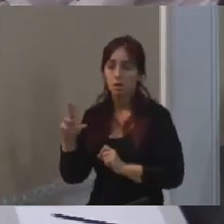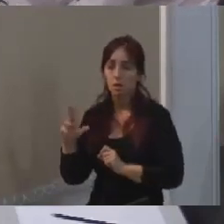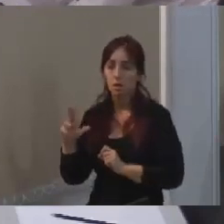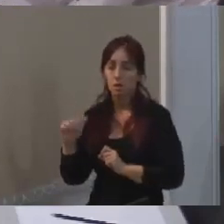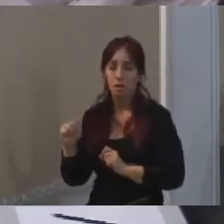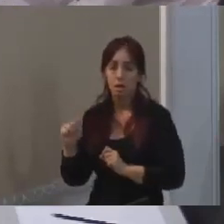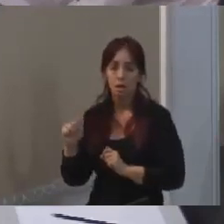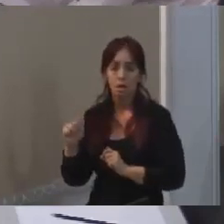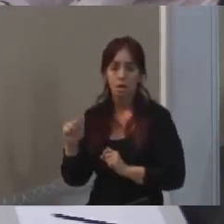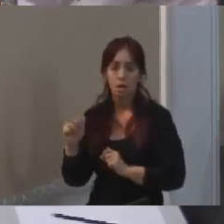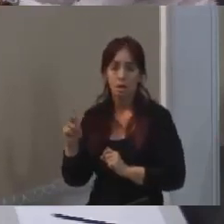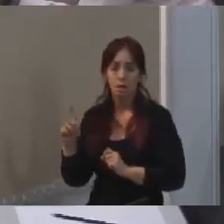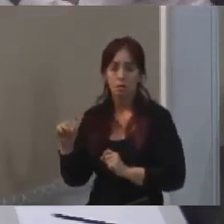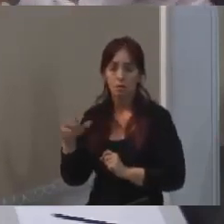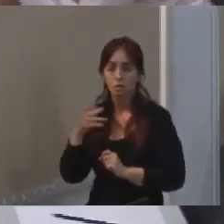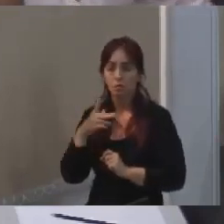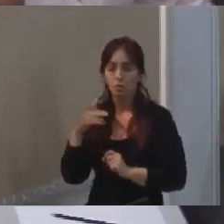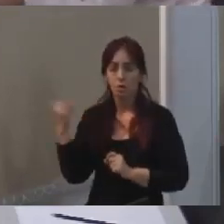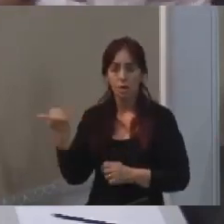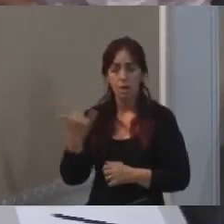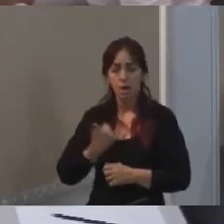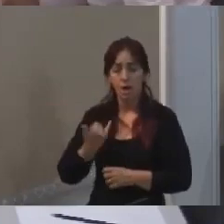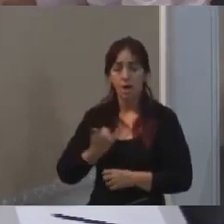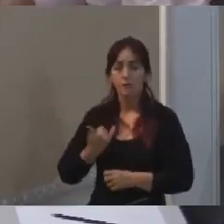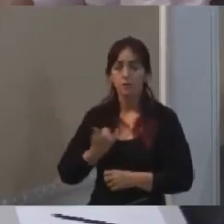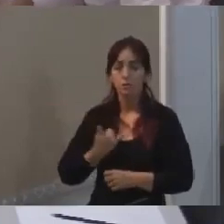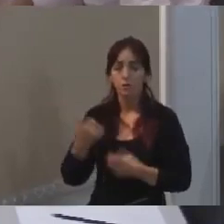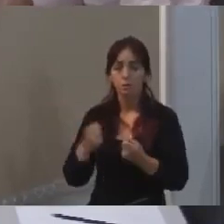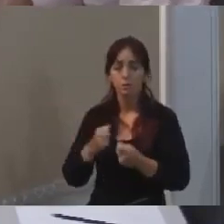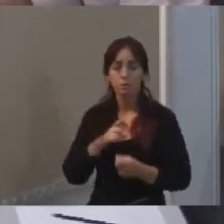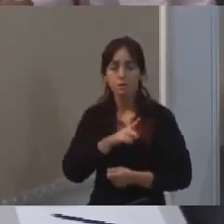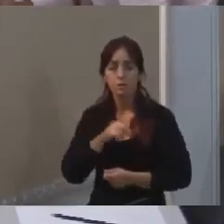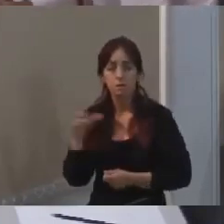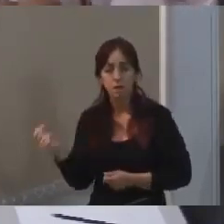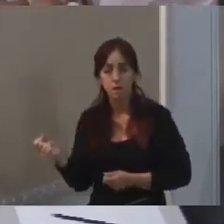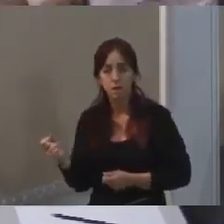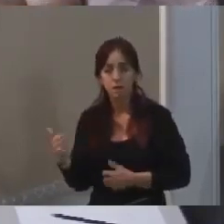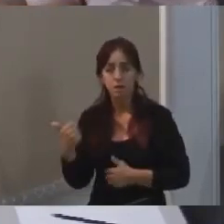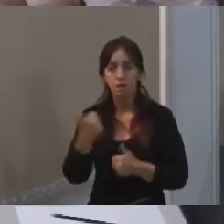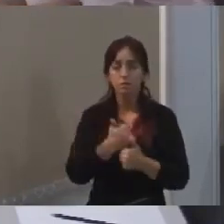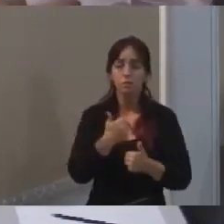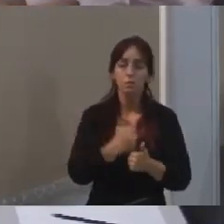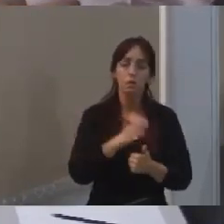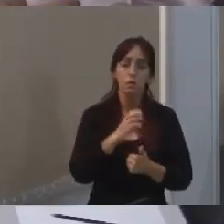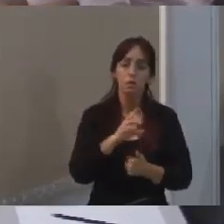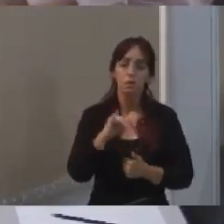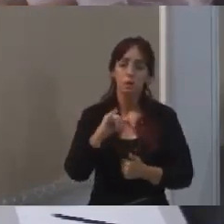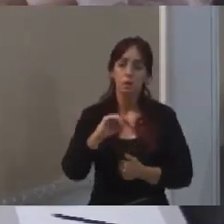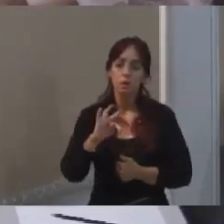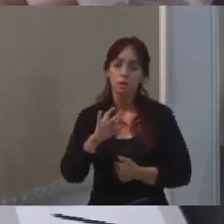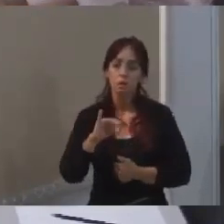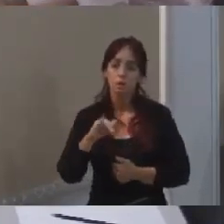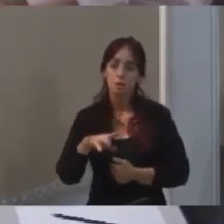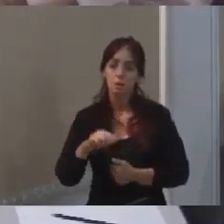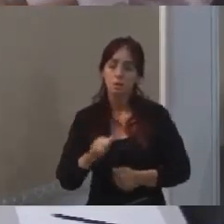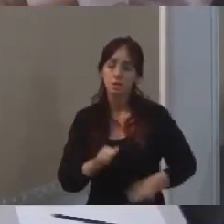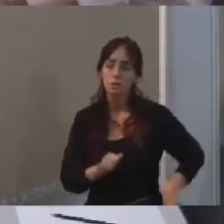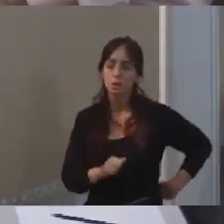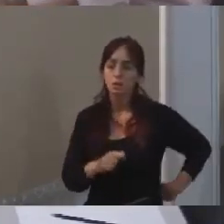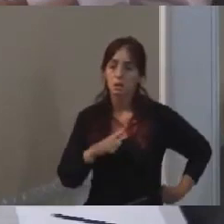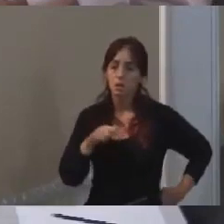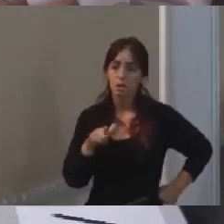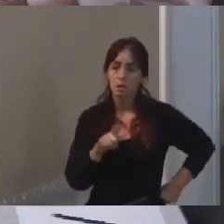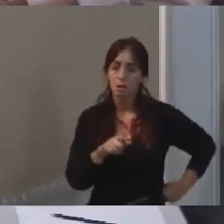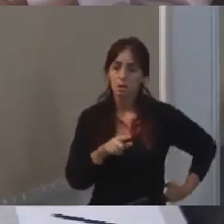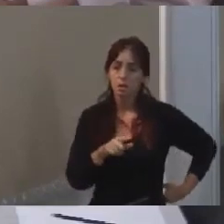chat falando que teria que sair, mas que deixaria a Cristina da Urbel na reunião. Cristina, você está por aí?